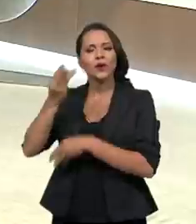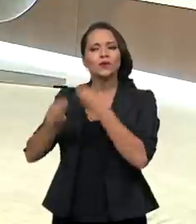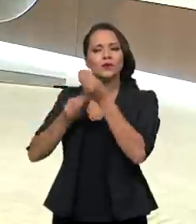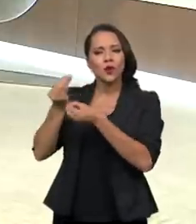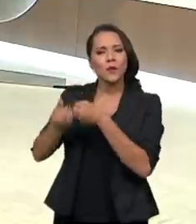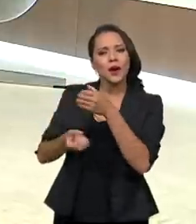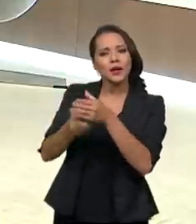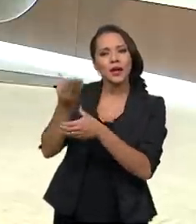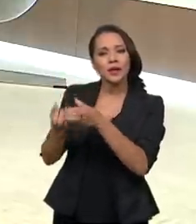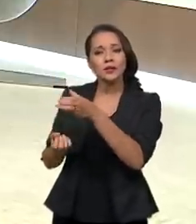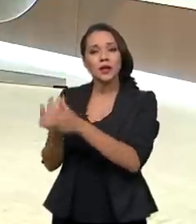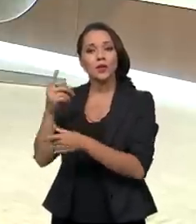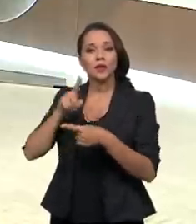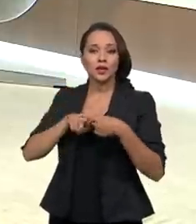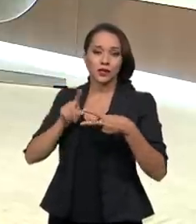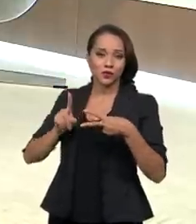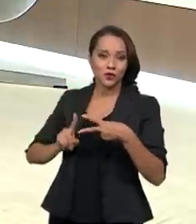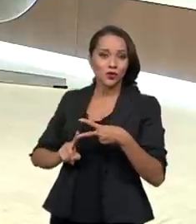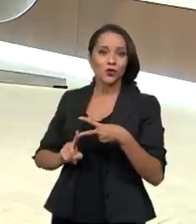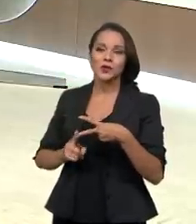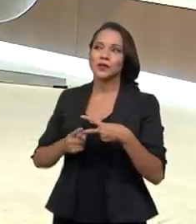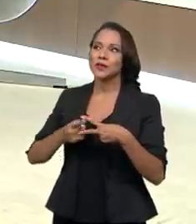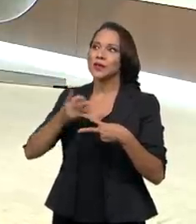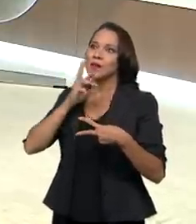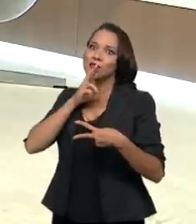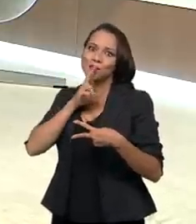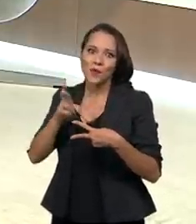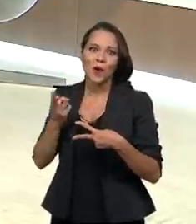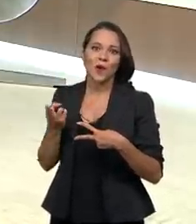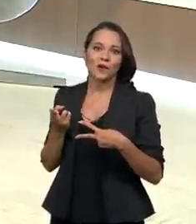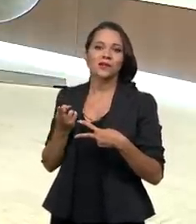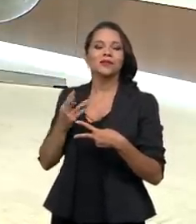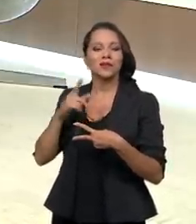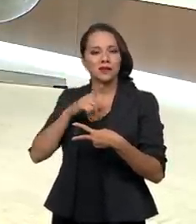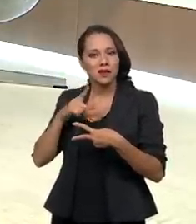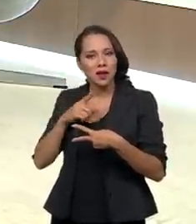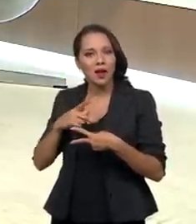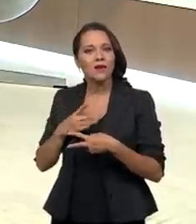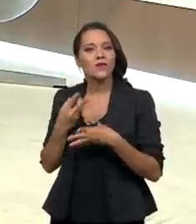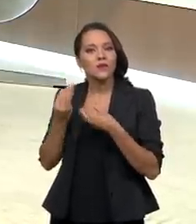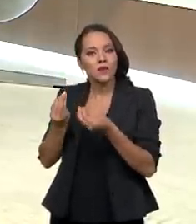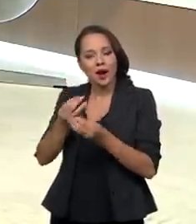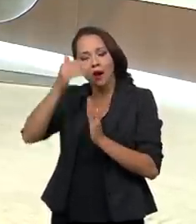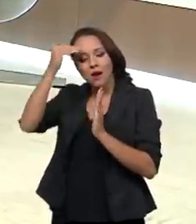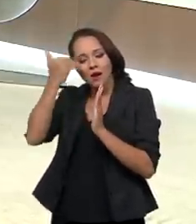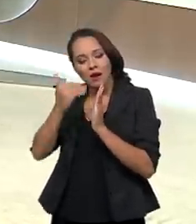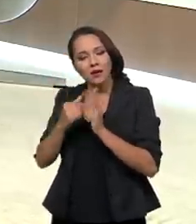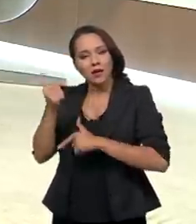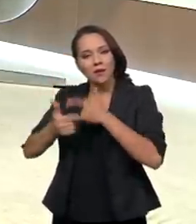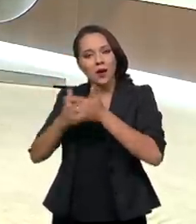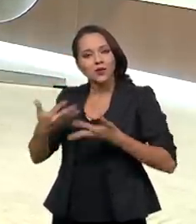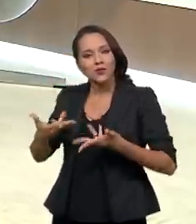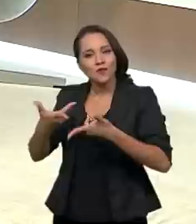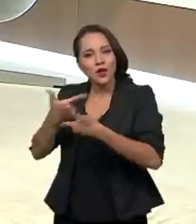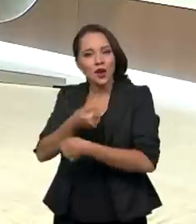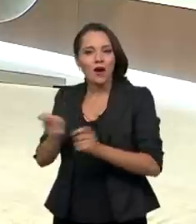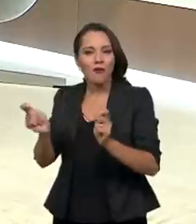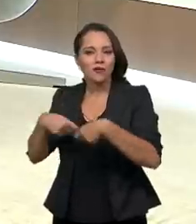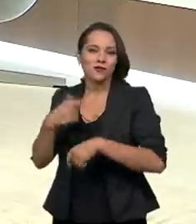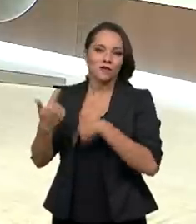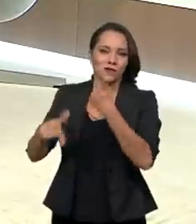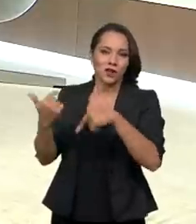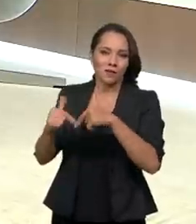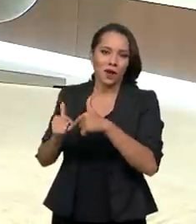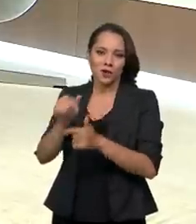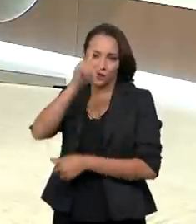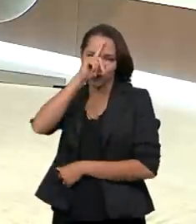dessas duas, vamos dizer assim, soluções que apareceram para cumprir a tarefa de melhorar as condições de trabalho